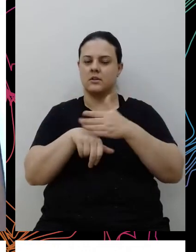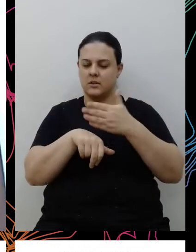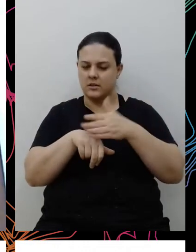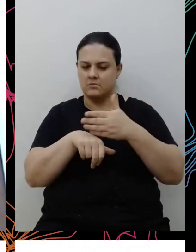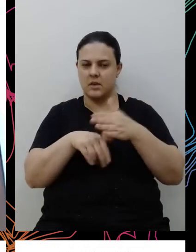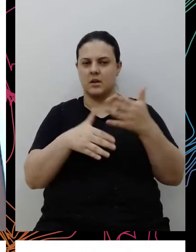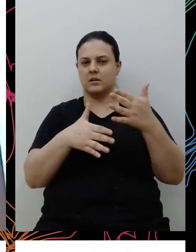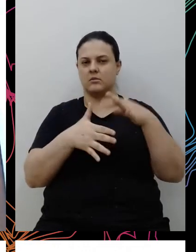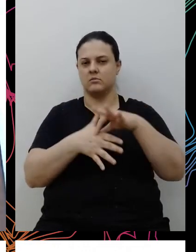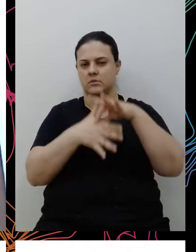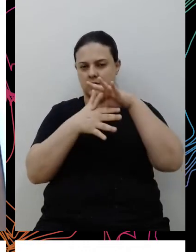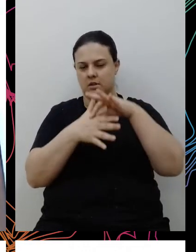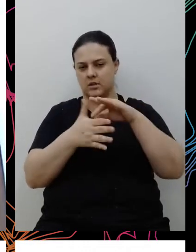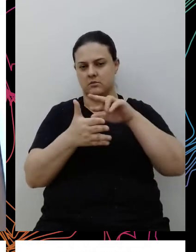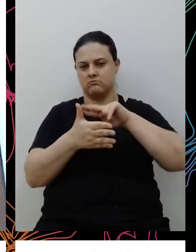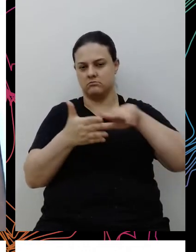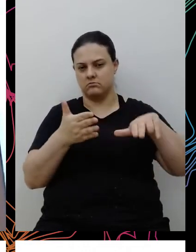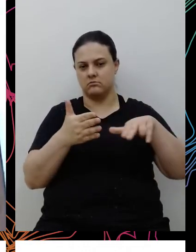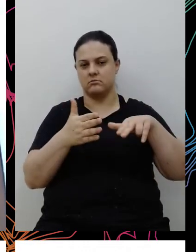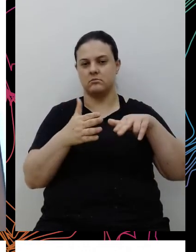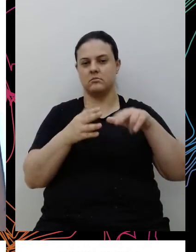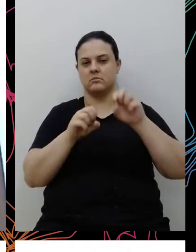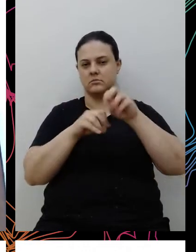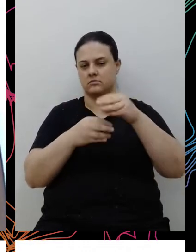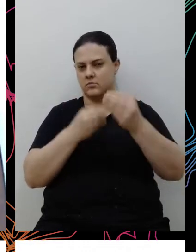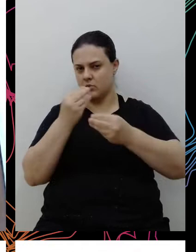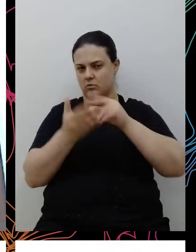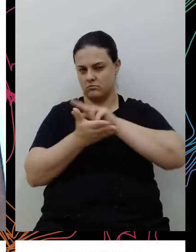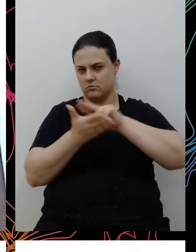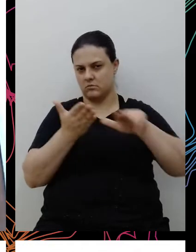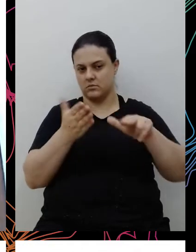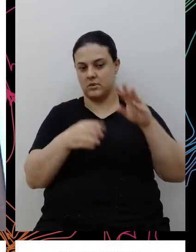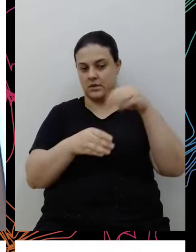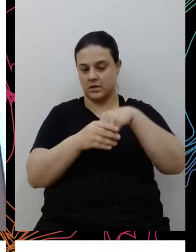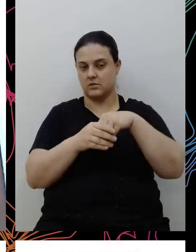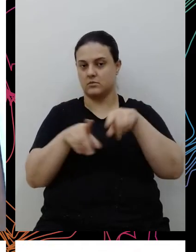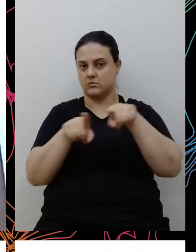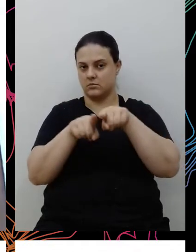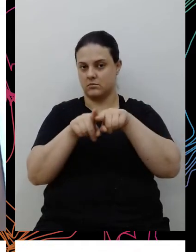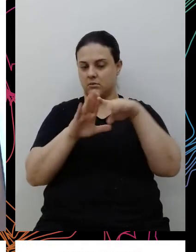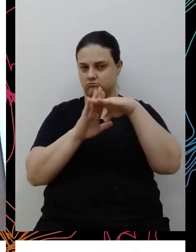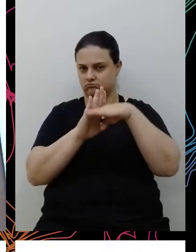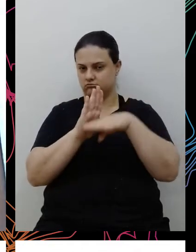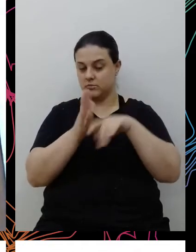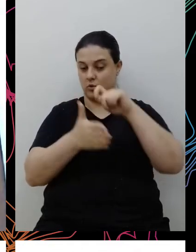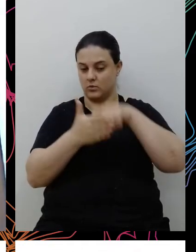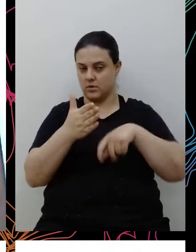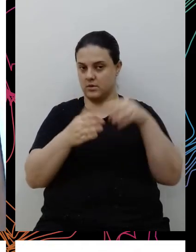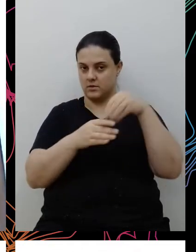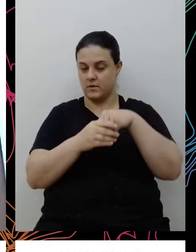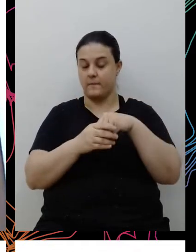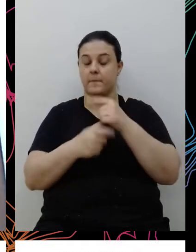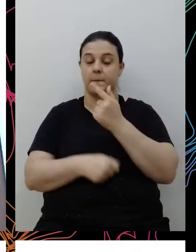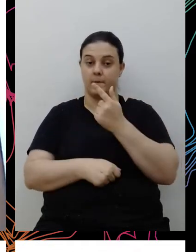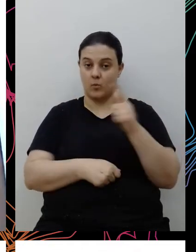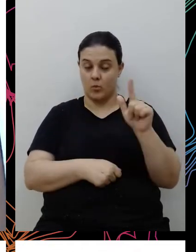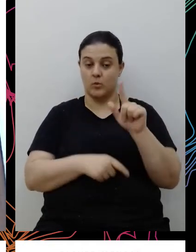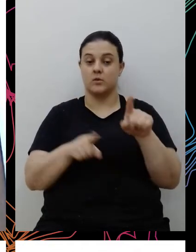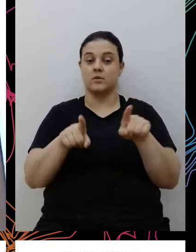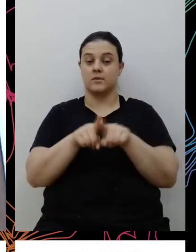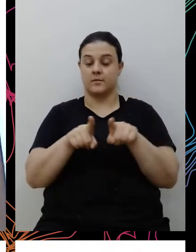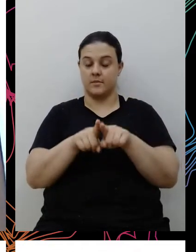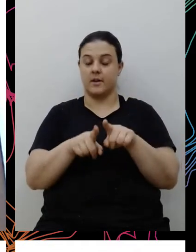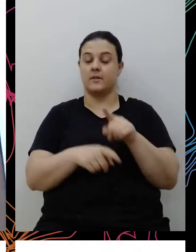Trabalhar sobre a perspectiva de educação e diálogo, então tudo isso também envolve o eixo de contratação. E por fim, né? Não menos